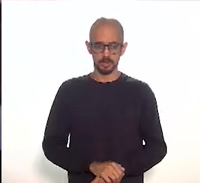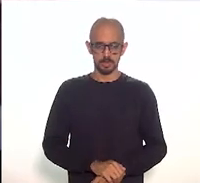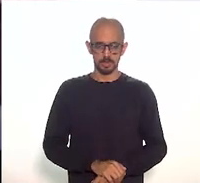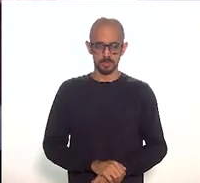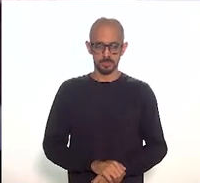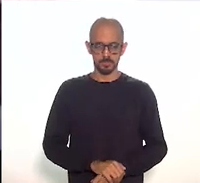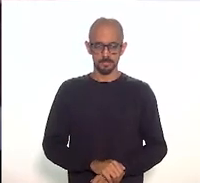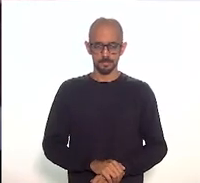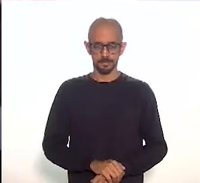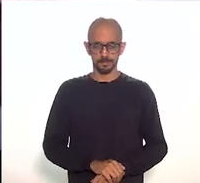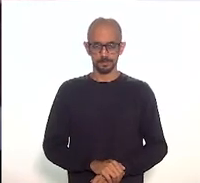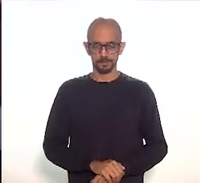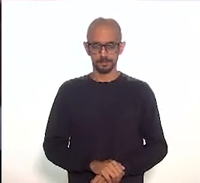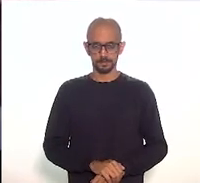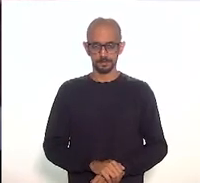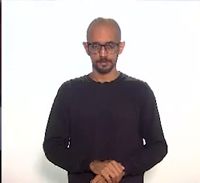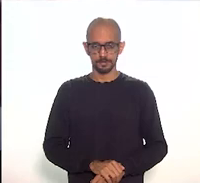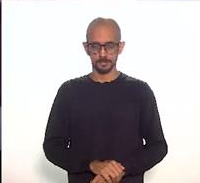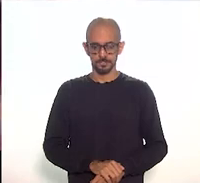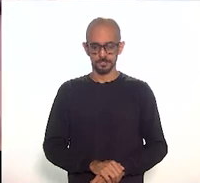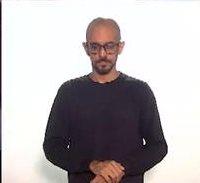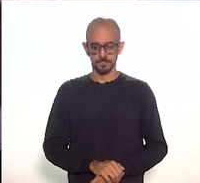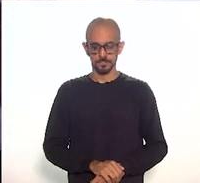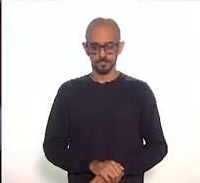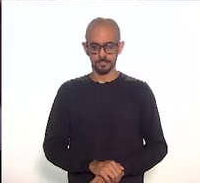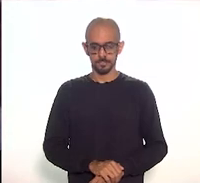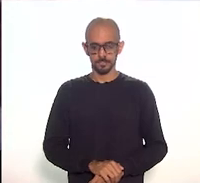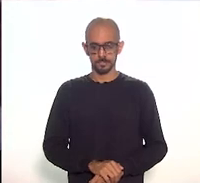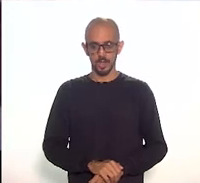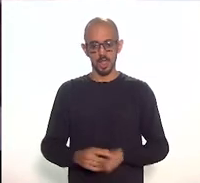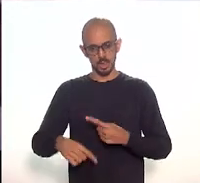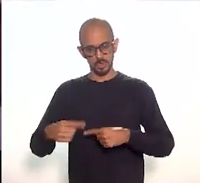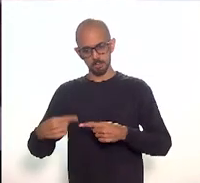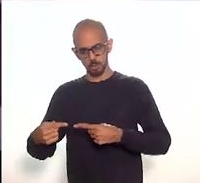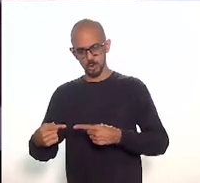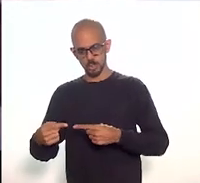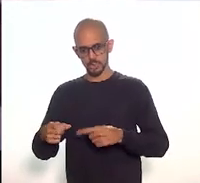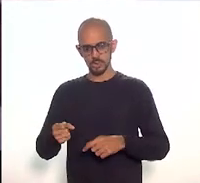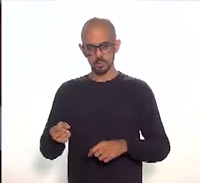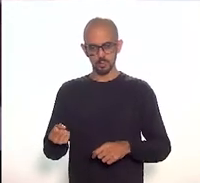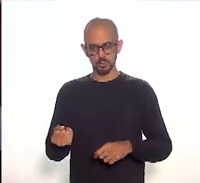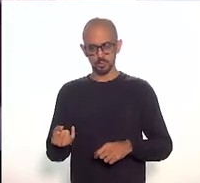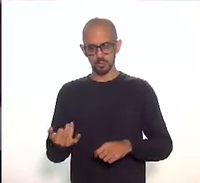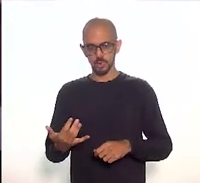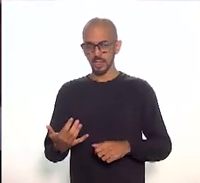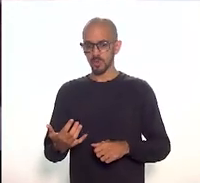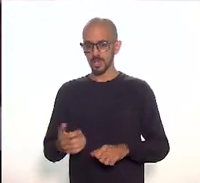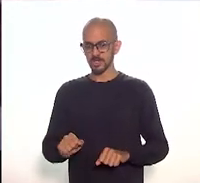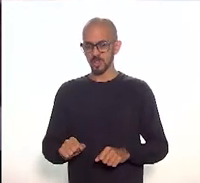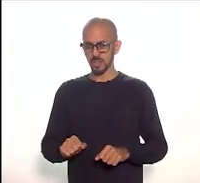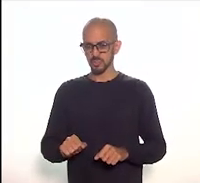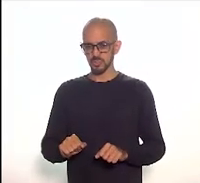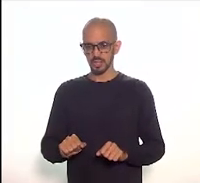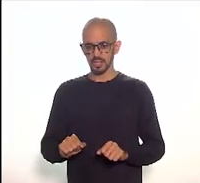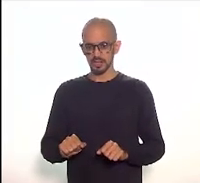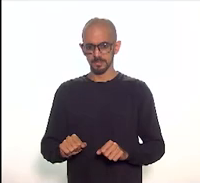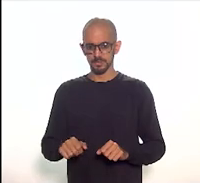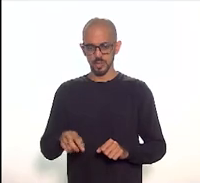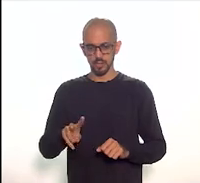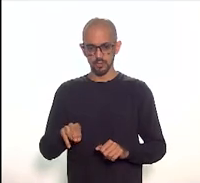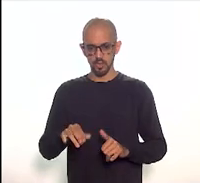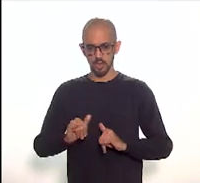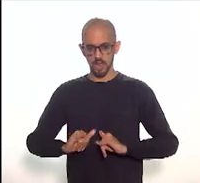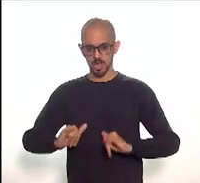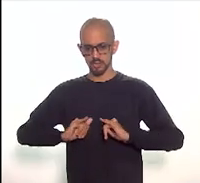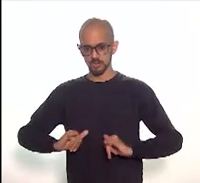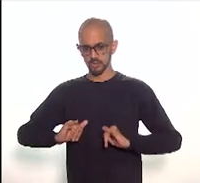à medida que vou passando eu vou anunciando as presenças.